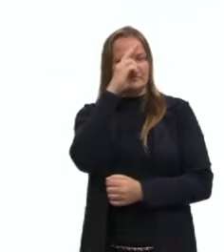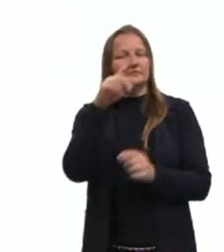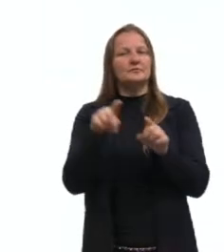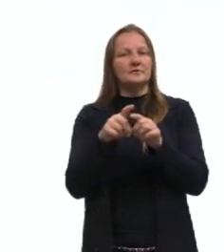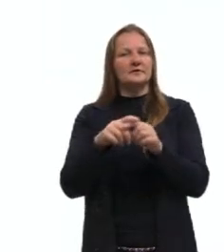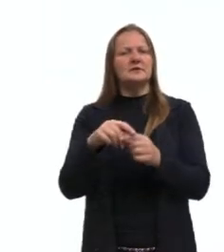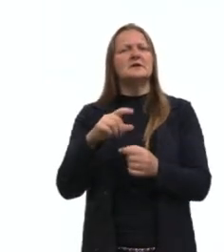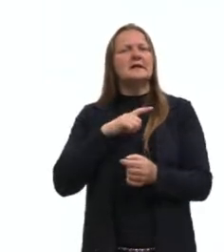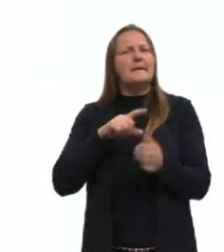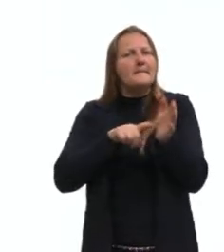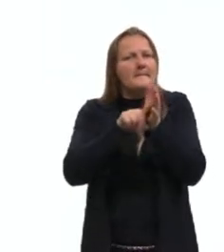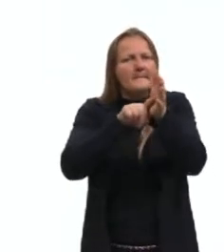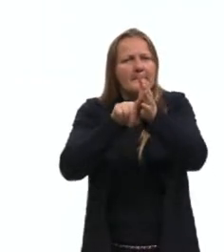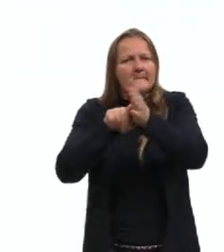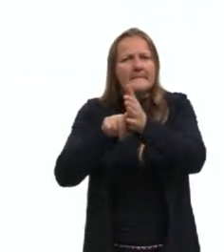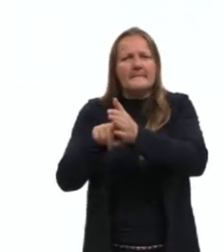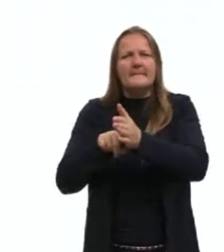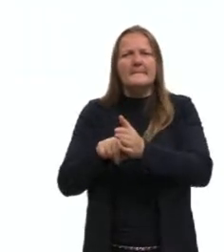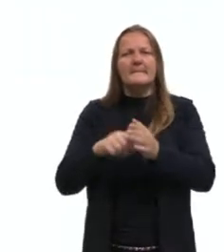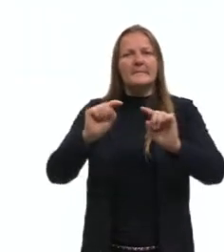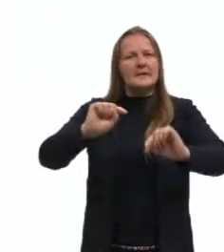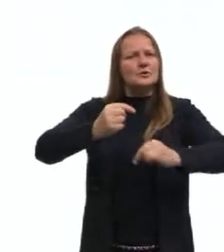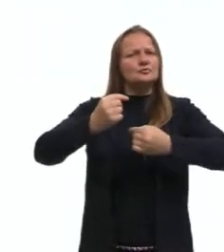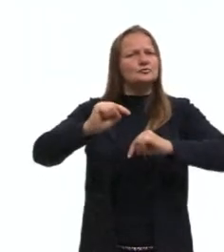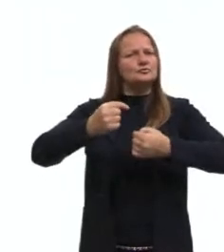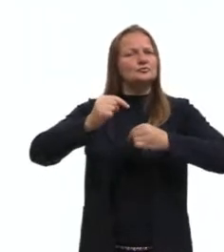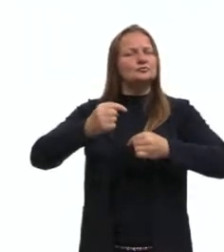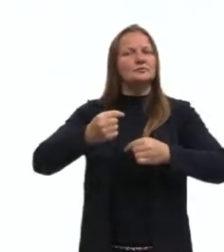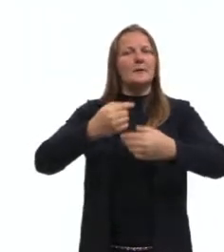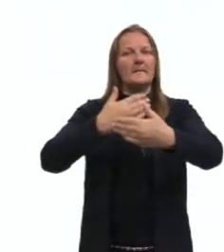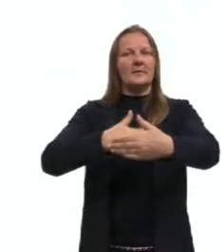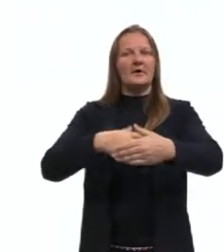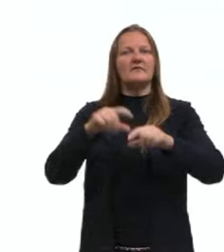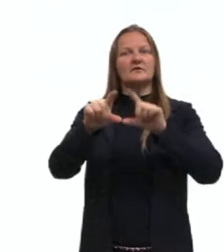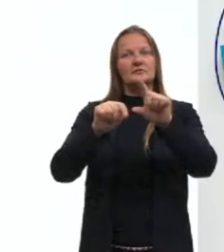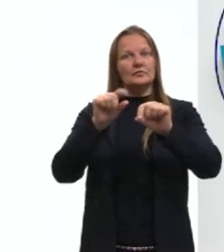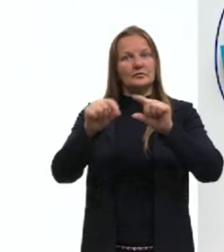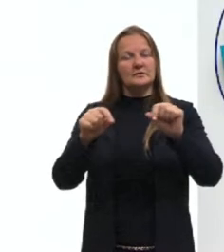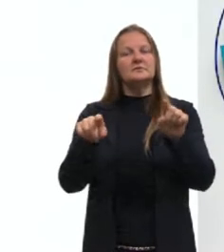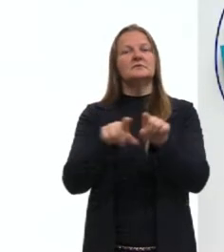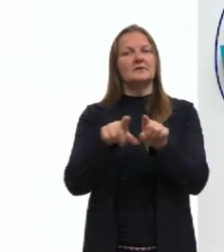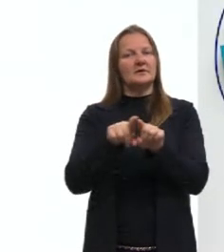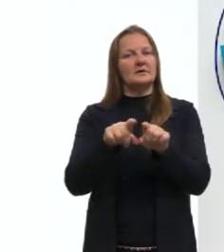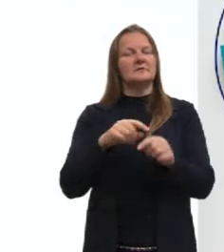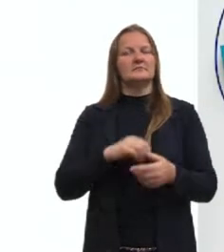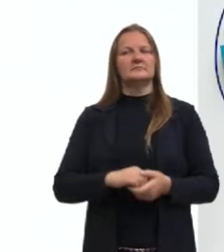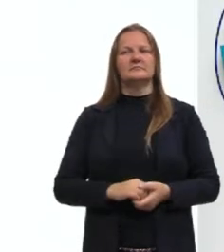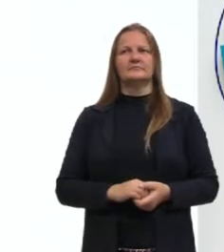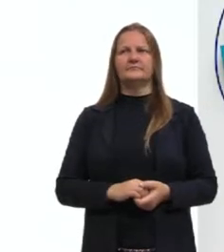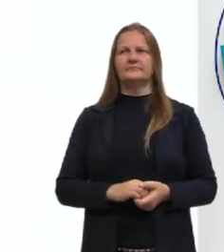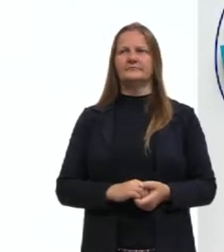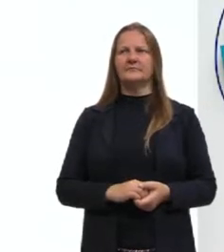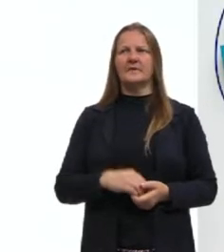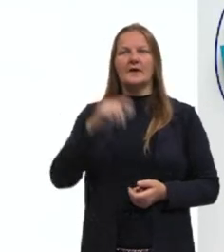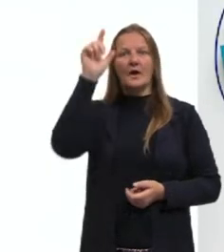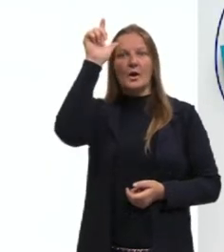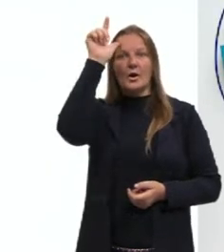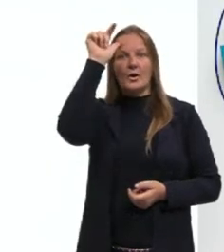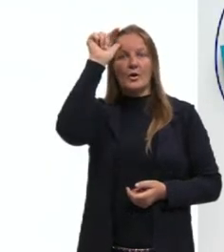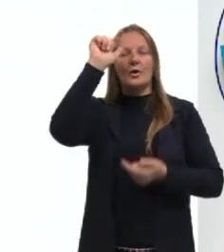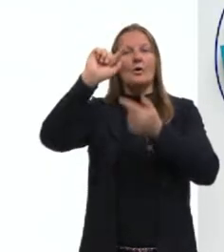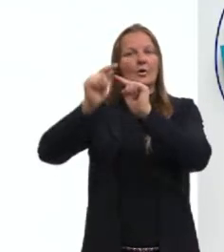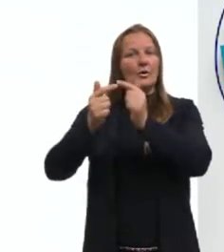questões importantes, né, em várias provas de seleção. A lógica, ela é